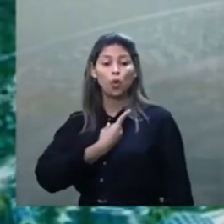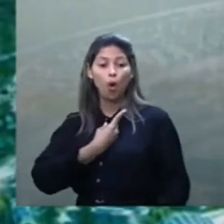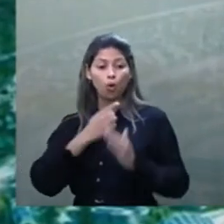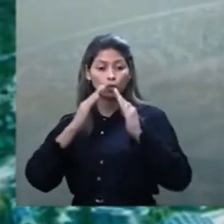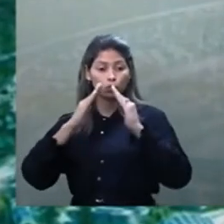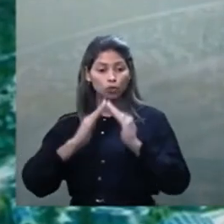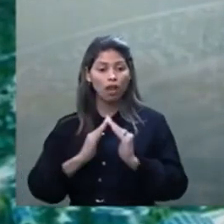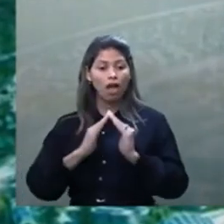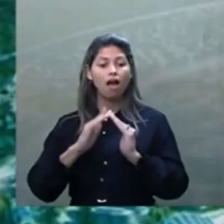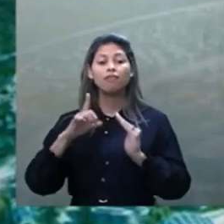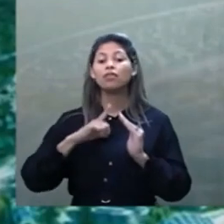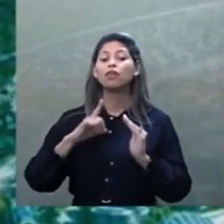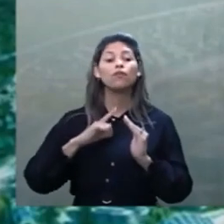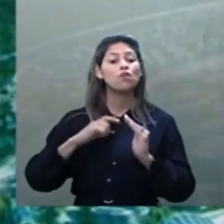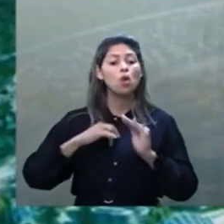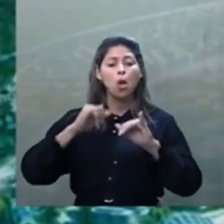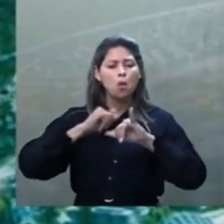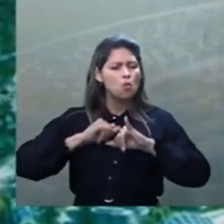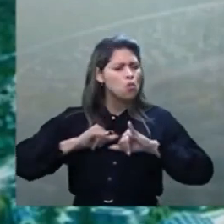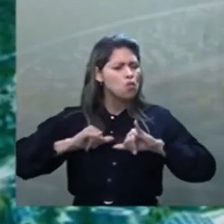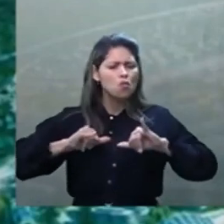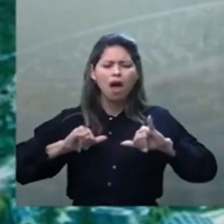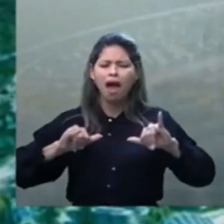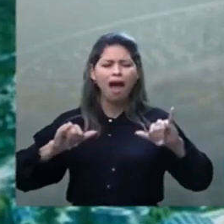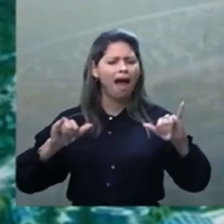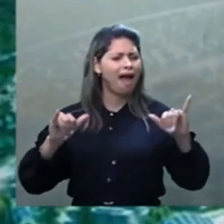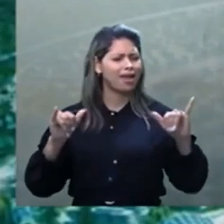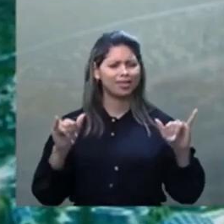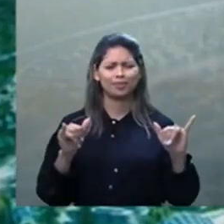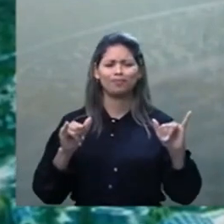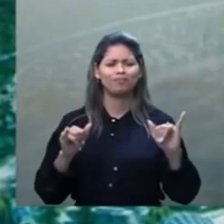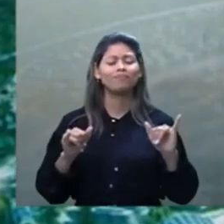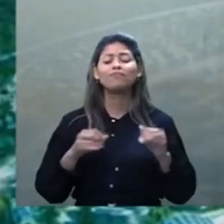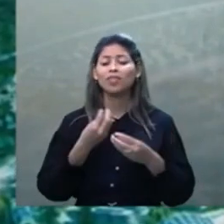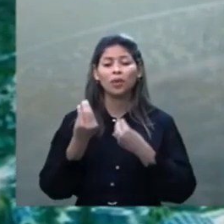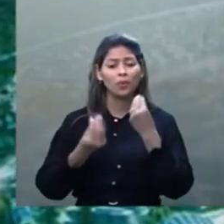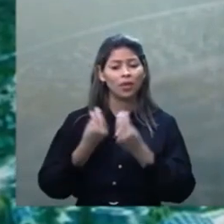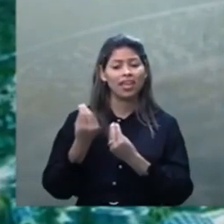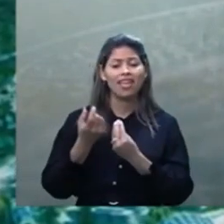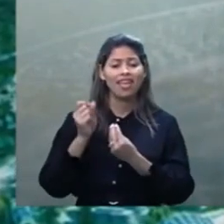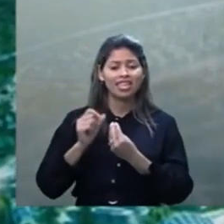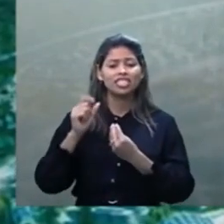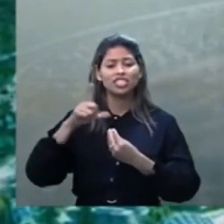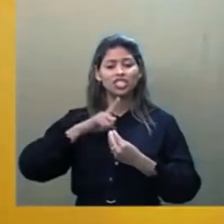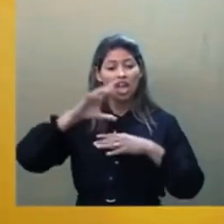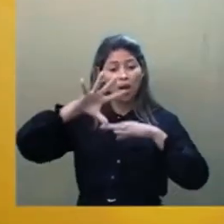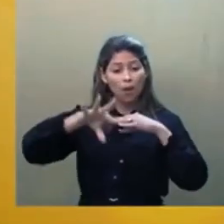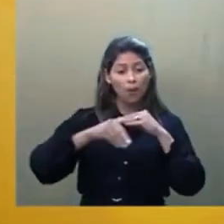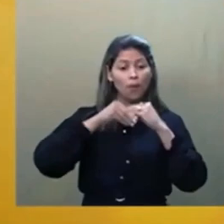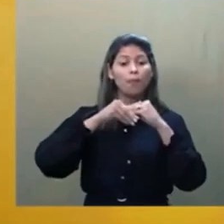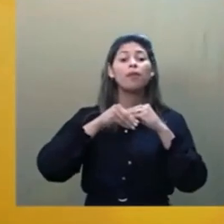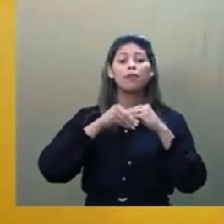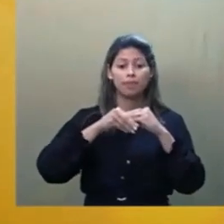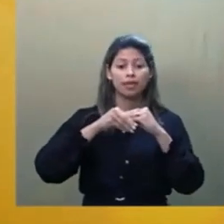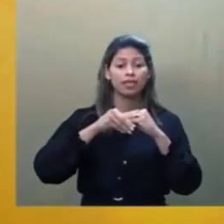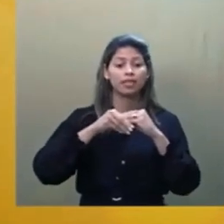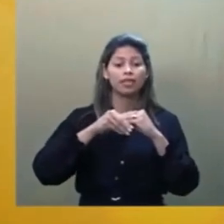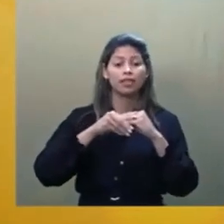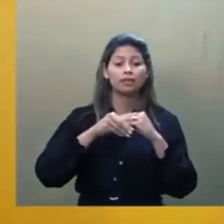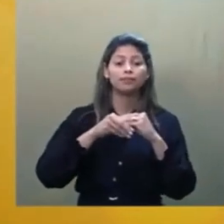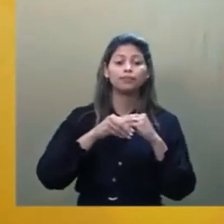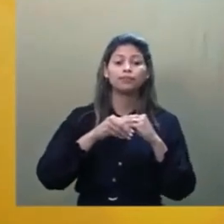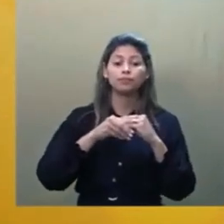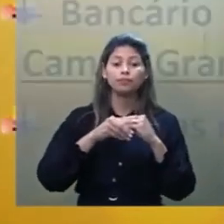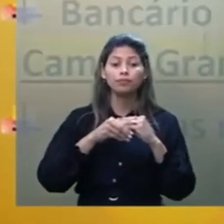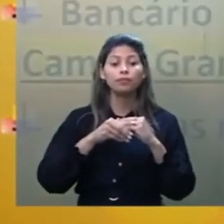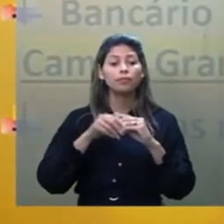revelações extraordinárias nessa obra, complementando as obras do nosso querido Allan Kardec, está aí a